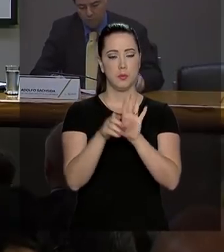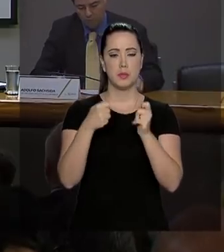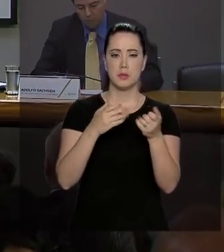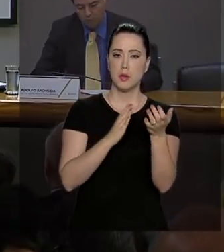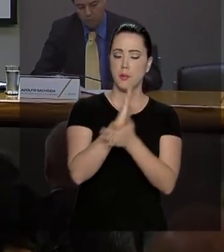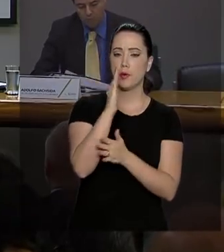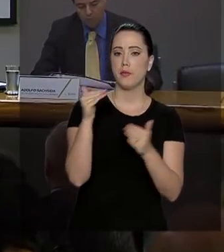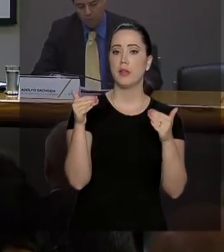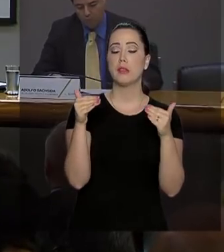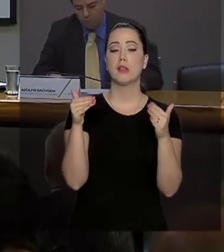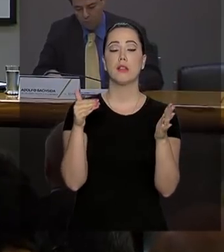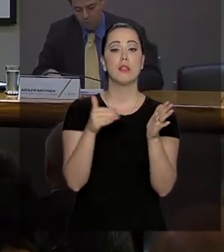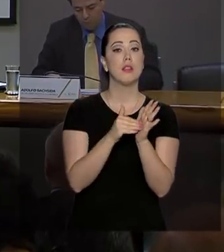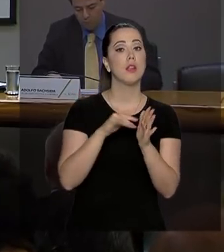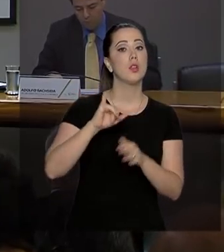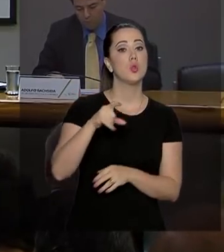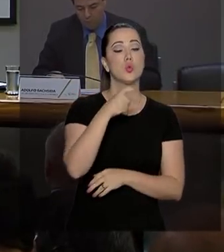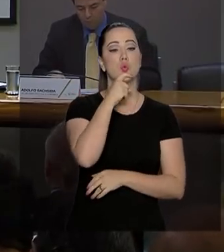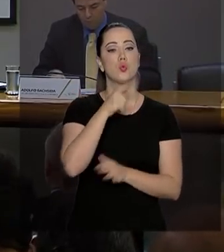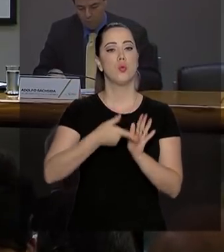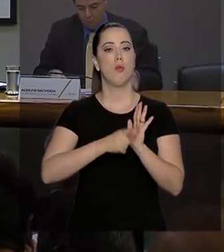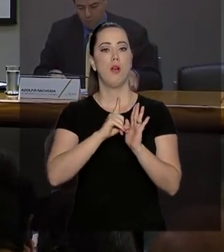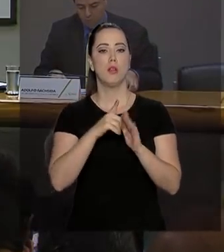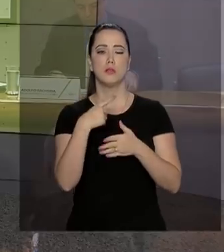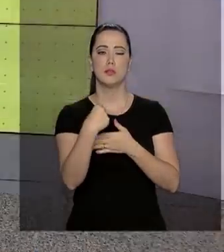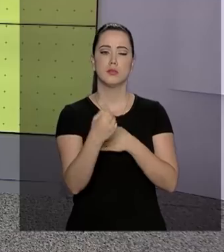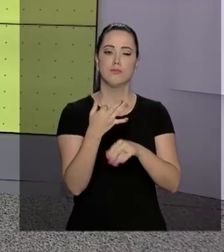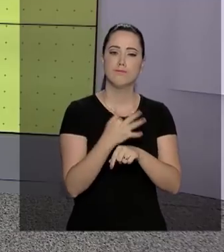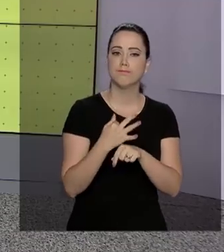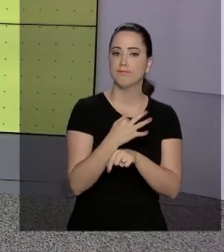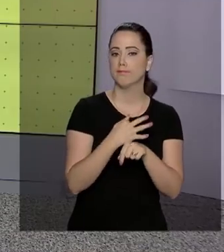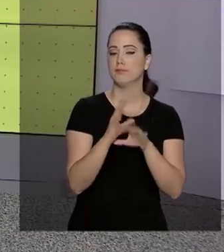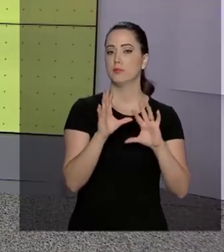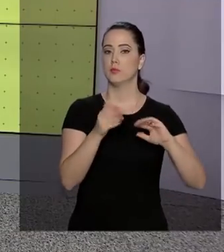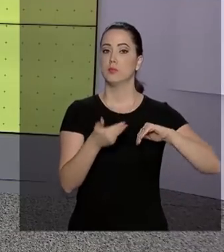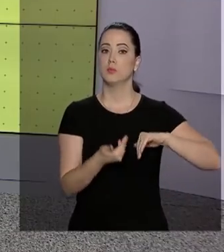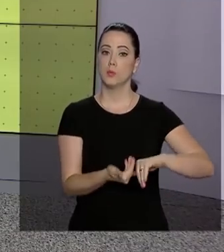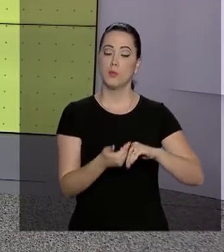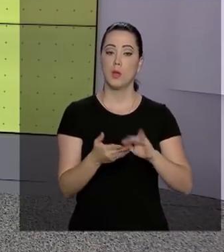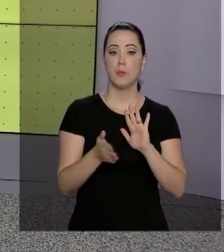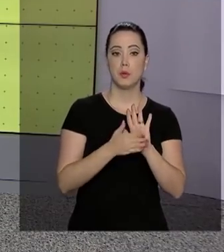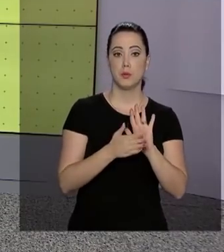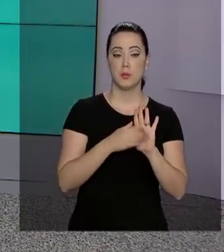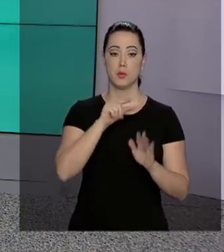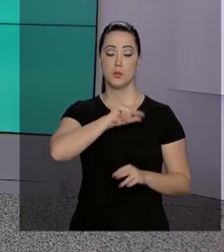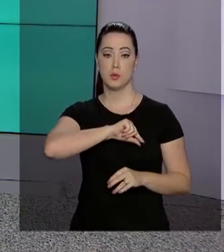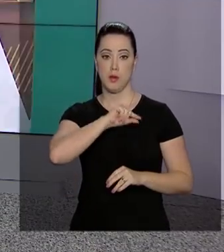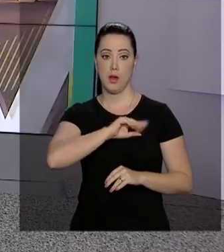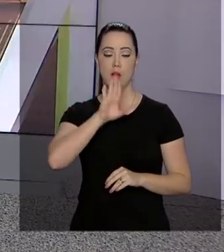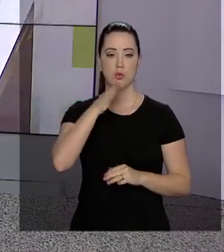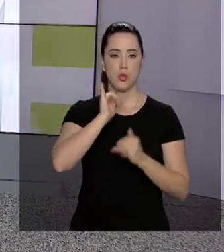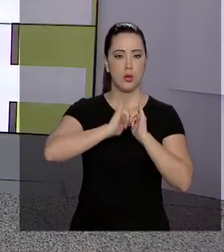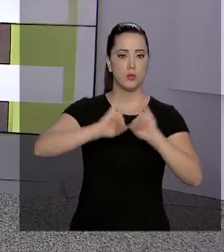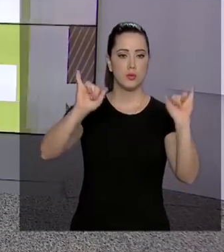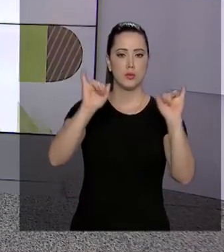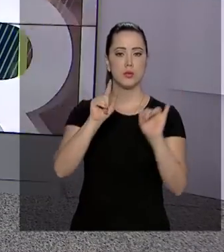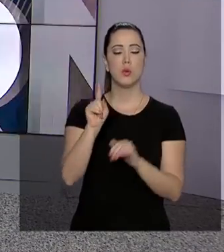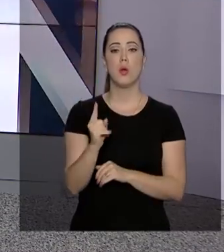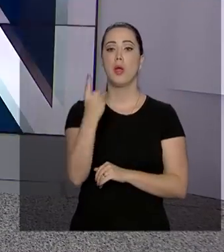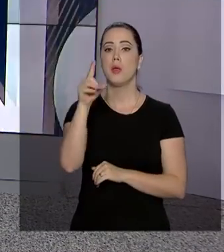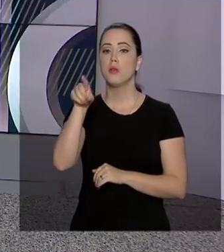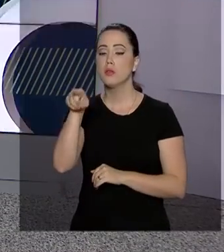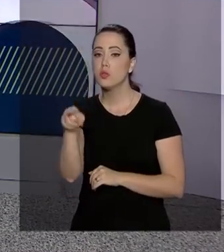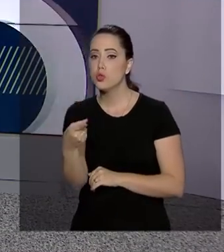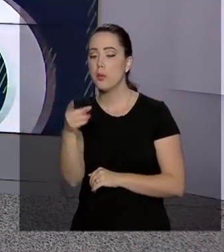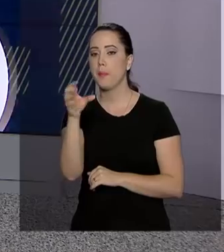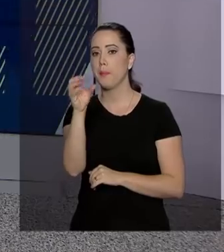aprovada até julho, antes das férias parlamentares. A proposta para o salário mínimo, por exemplo, já foi anunciada. É de R$